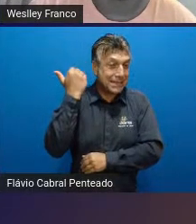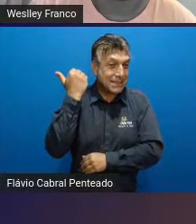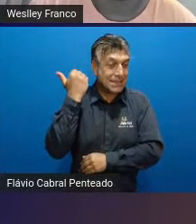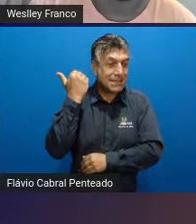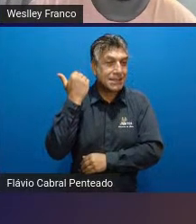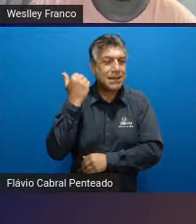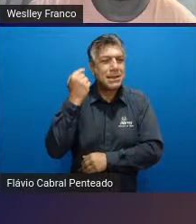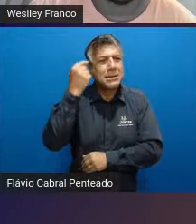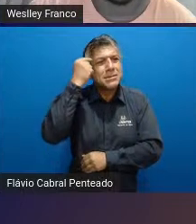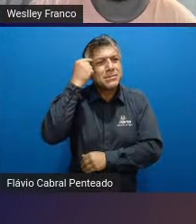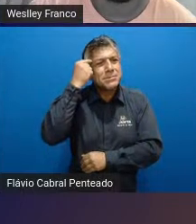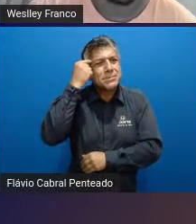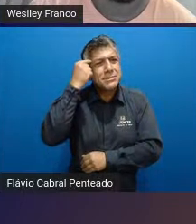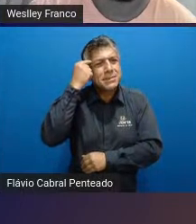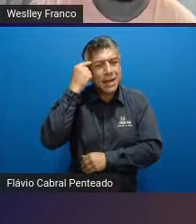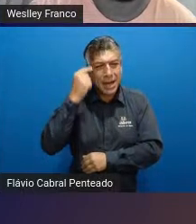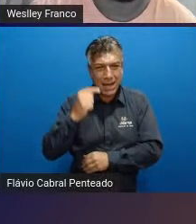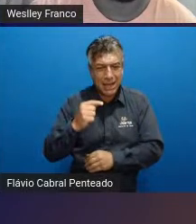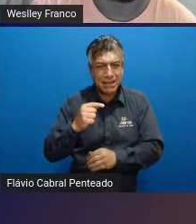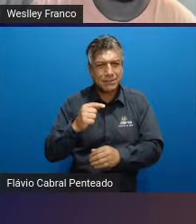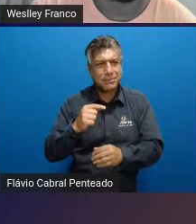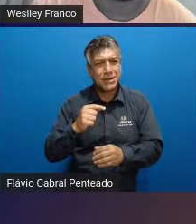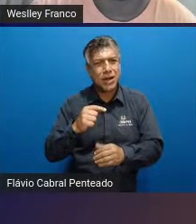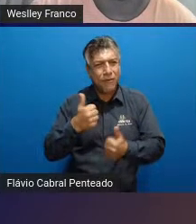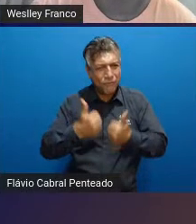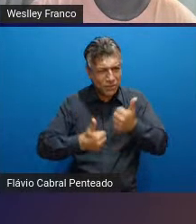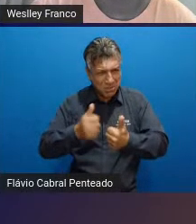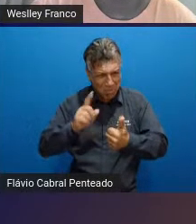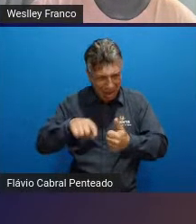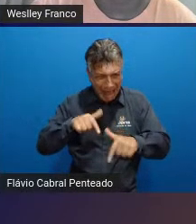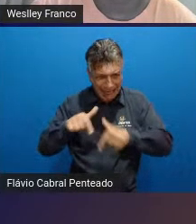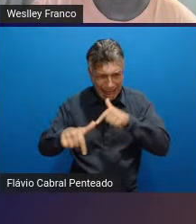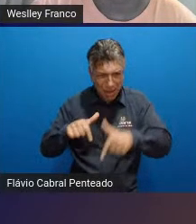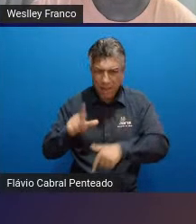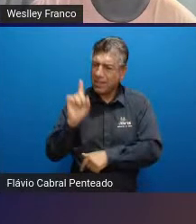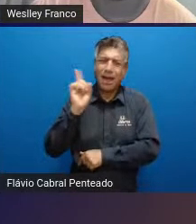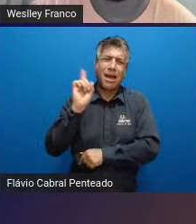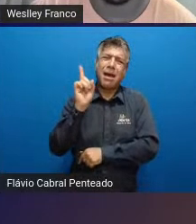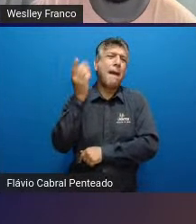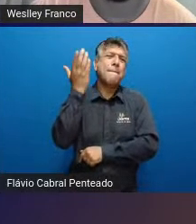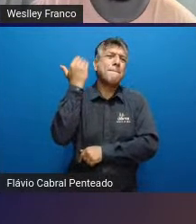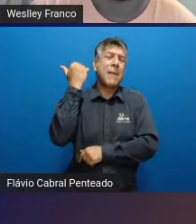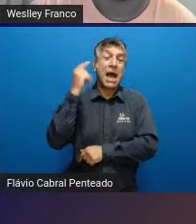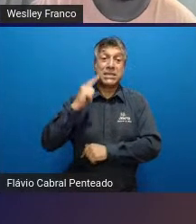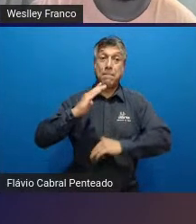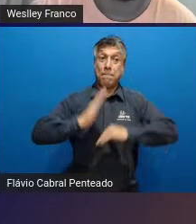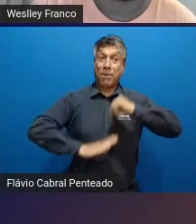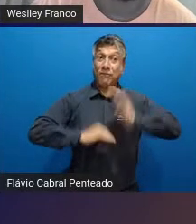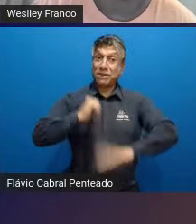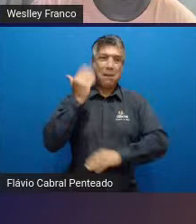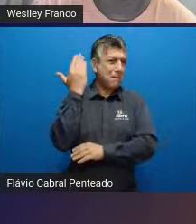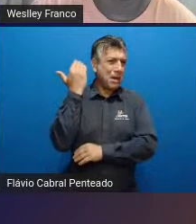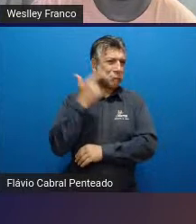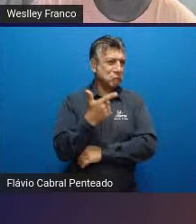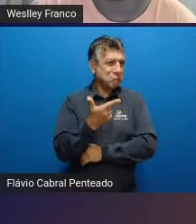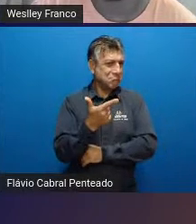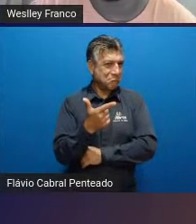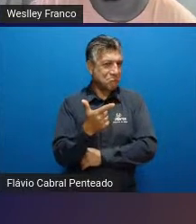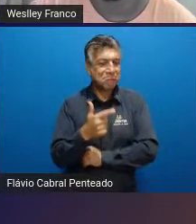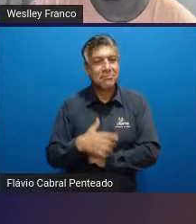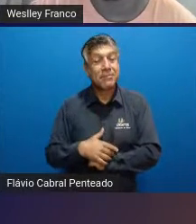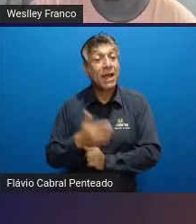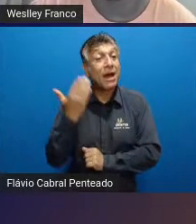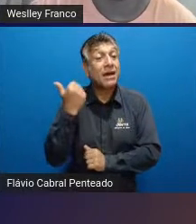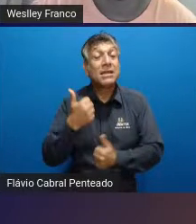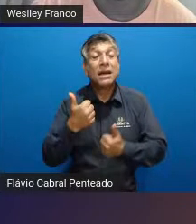considerado como um trabalho não era não tinham atletas profissionais. Antes o